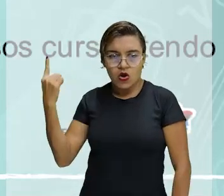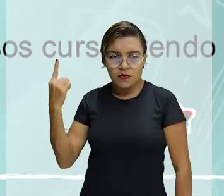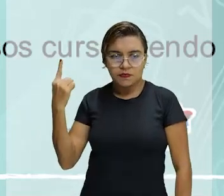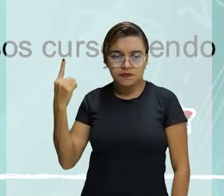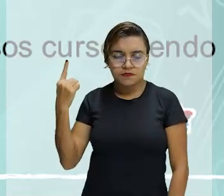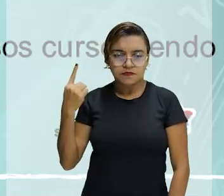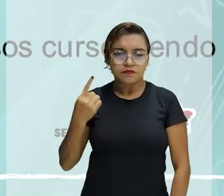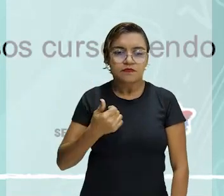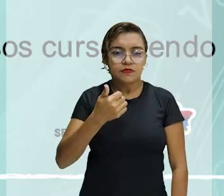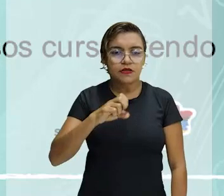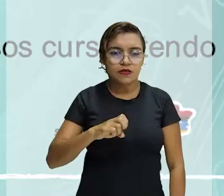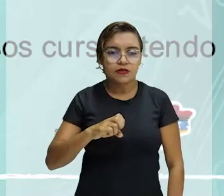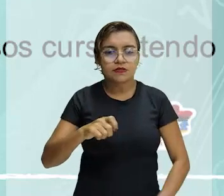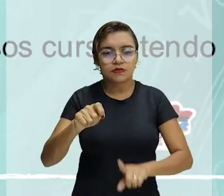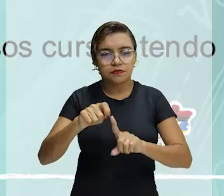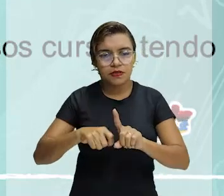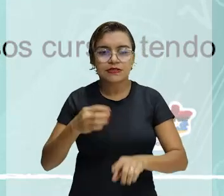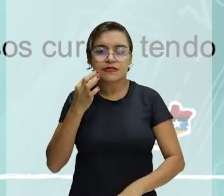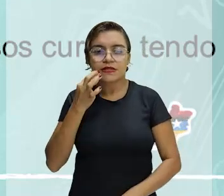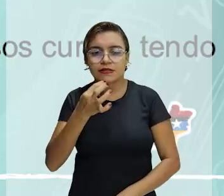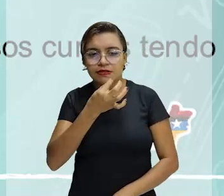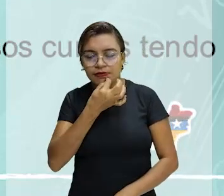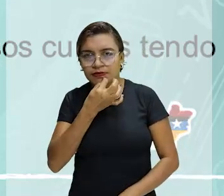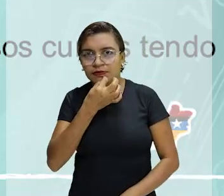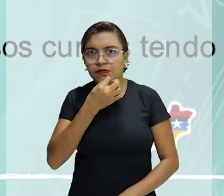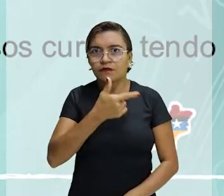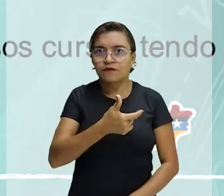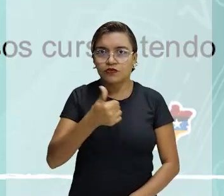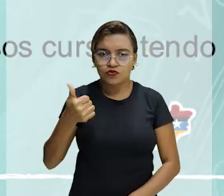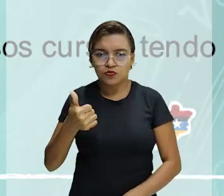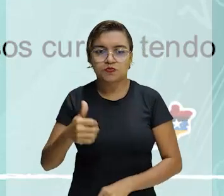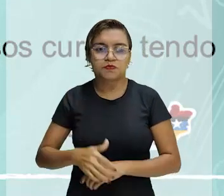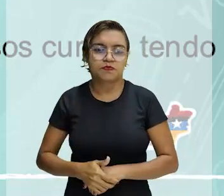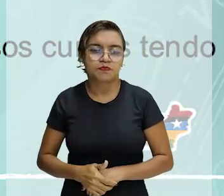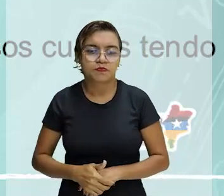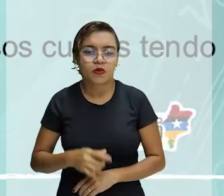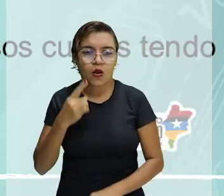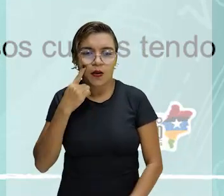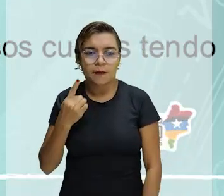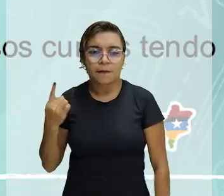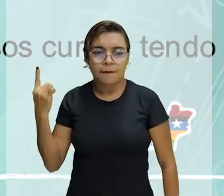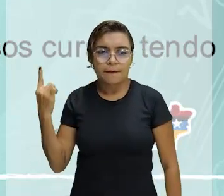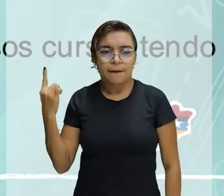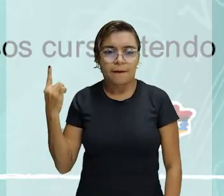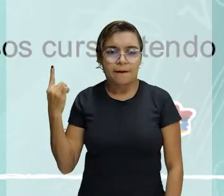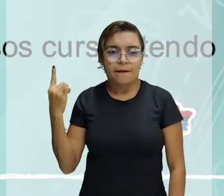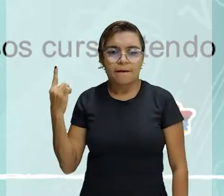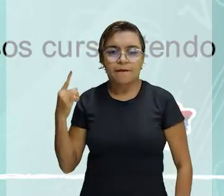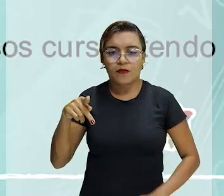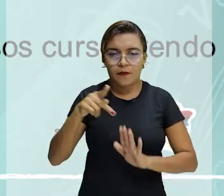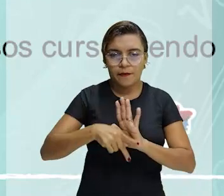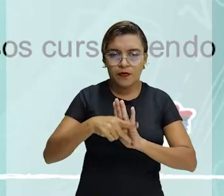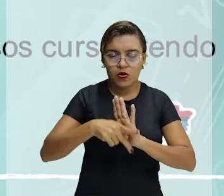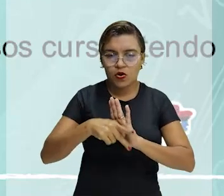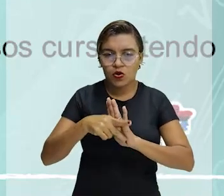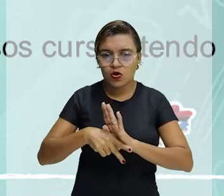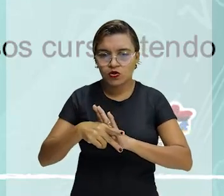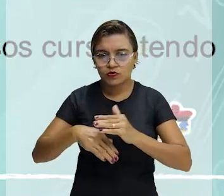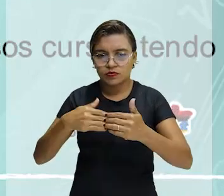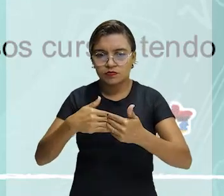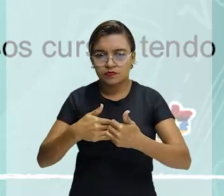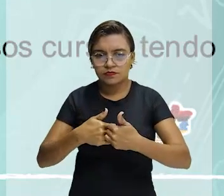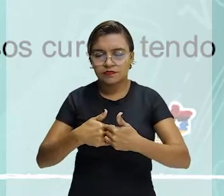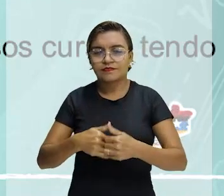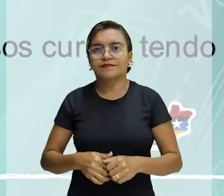de 2021. O nome da notícia é Projetos Trilhos da Educação, abre inscrição,